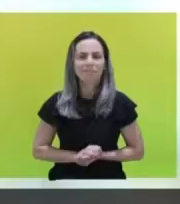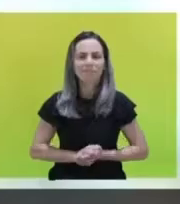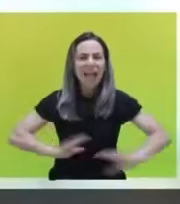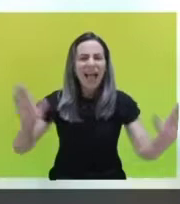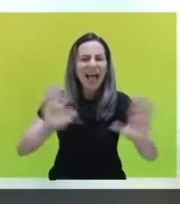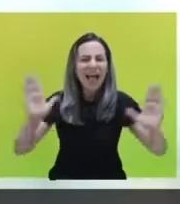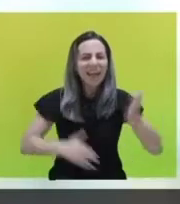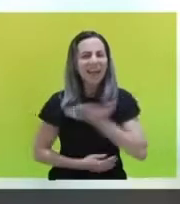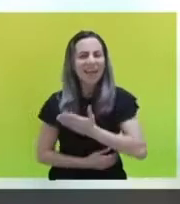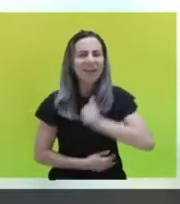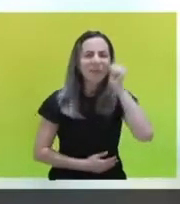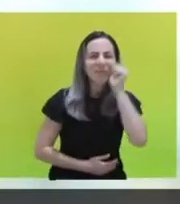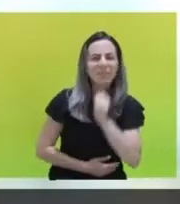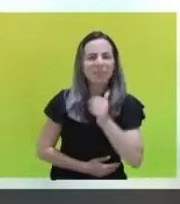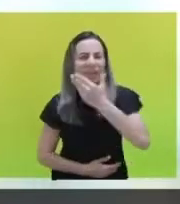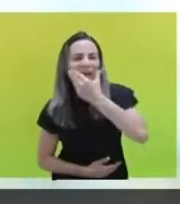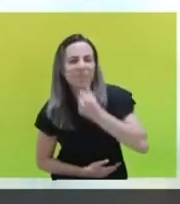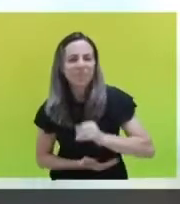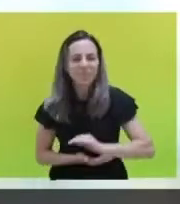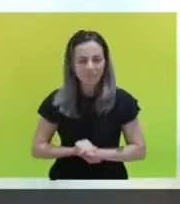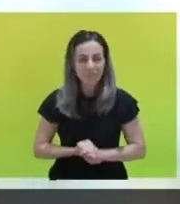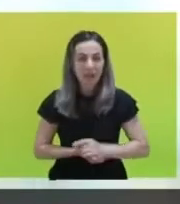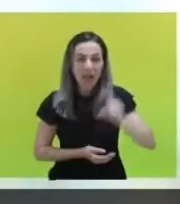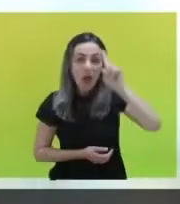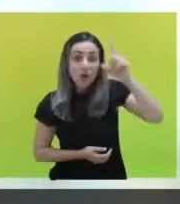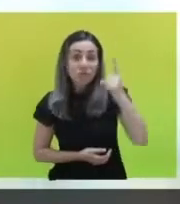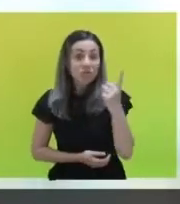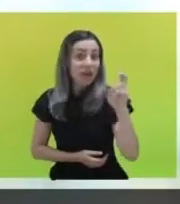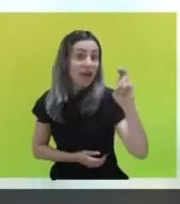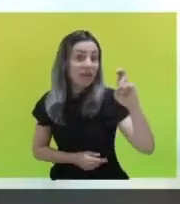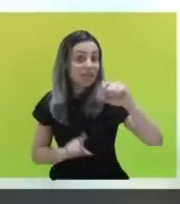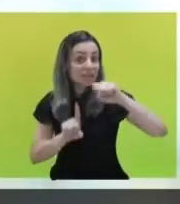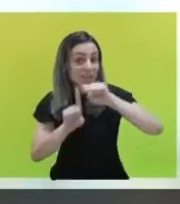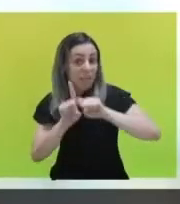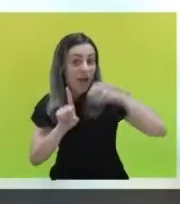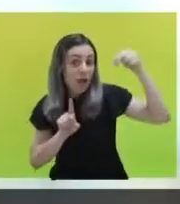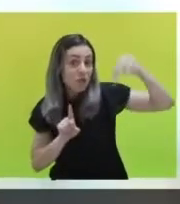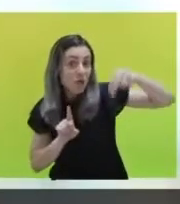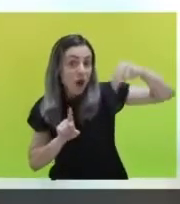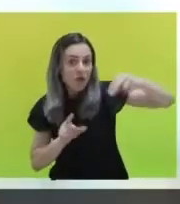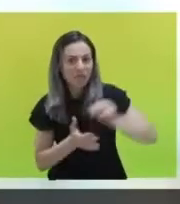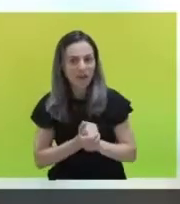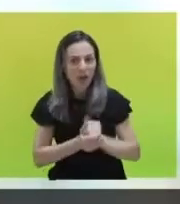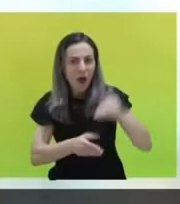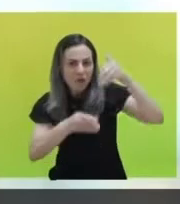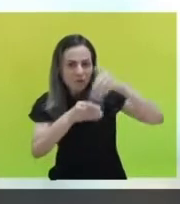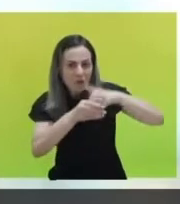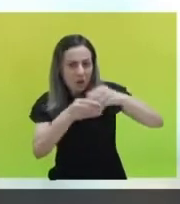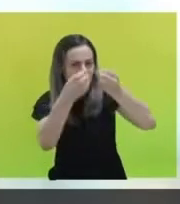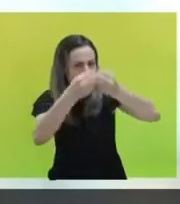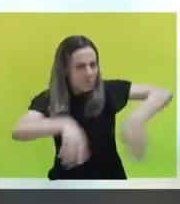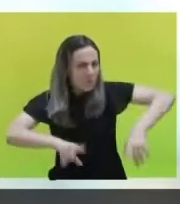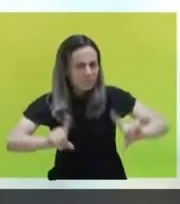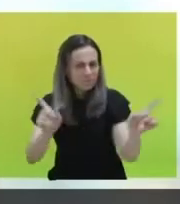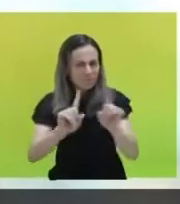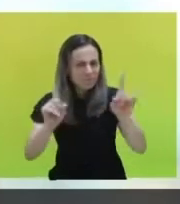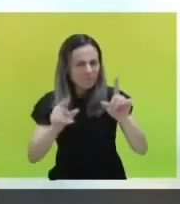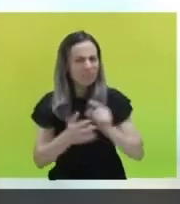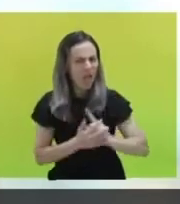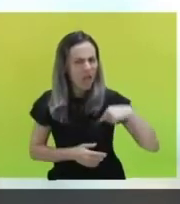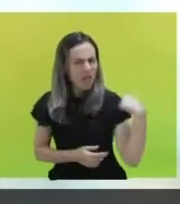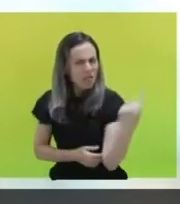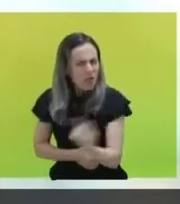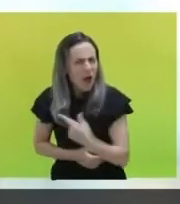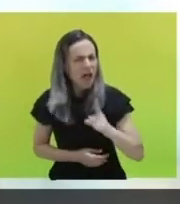Olá amigos e amigas, no dia 15 de novembro não desperdice o seu voto. Nós